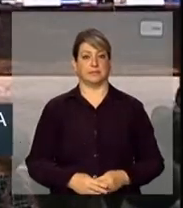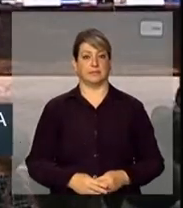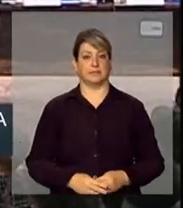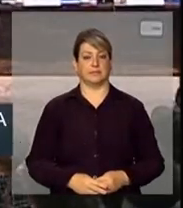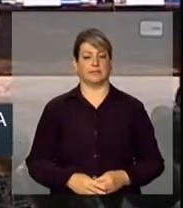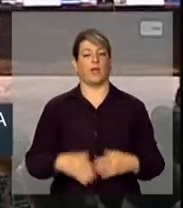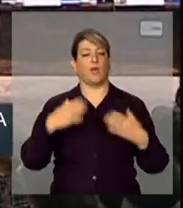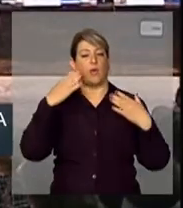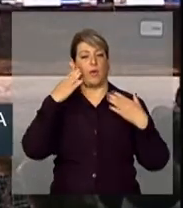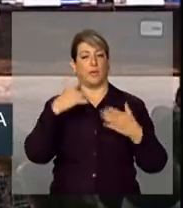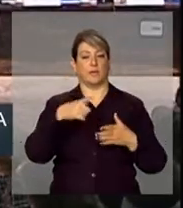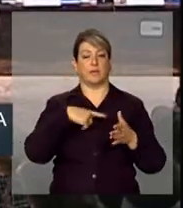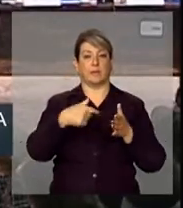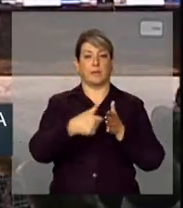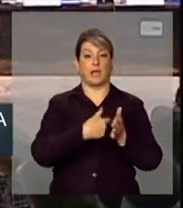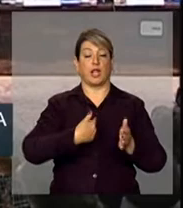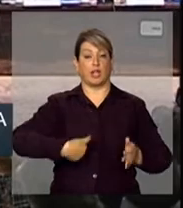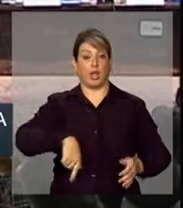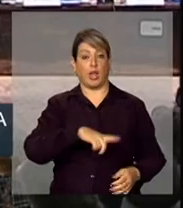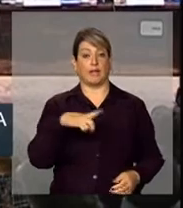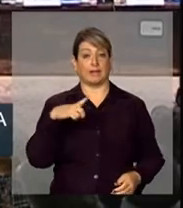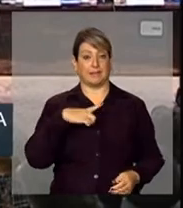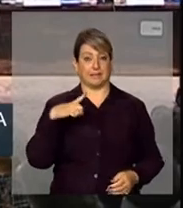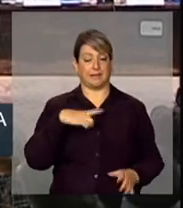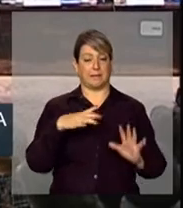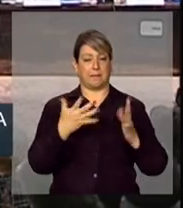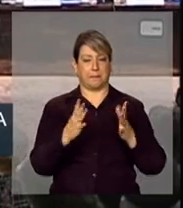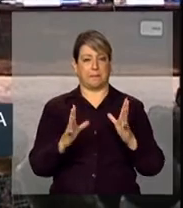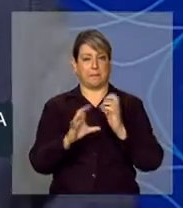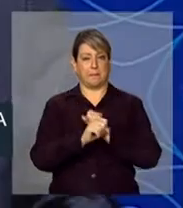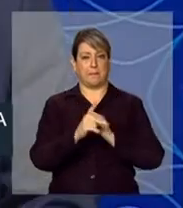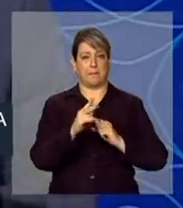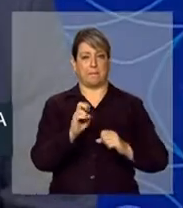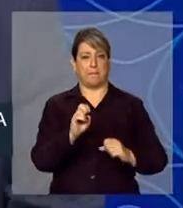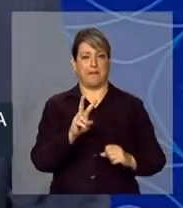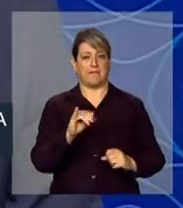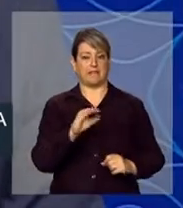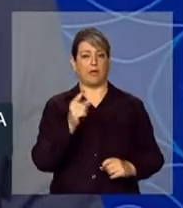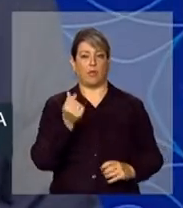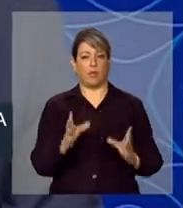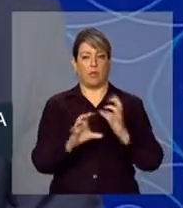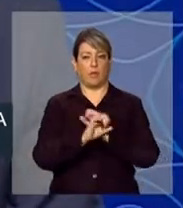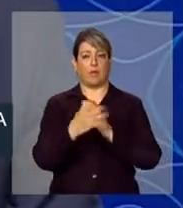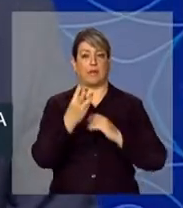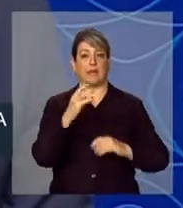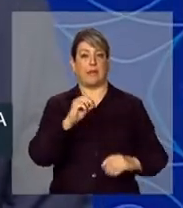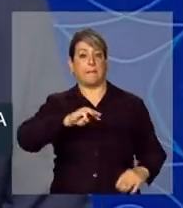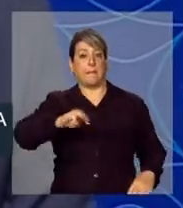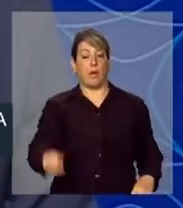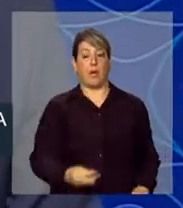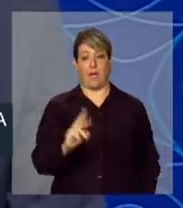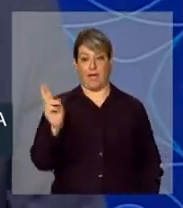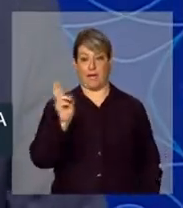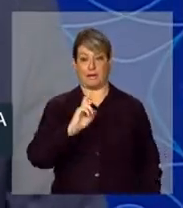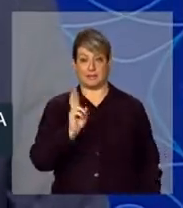Obrigado pela pergunta. Nós temos previsão orçamentária para essa primeira fase de 30 bilhões de reais